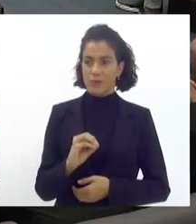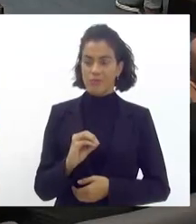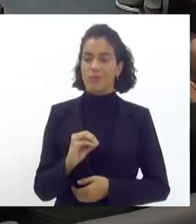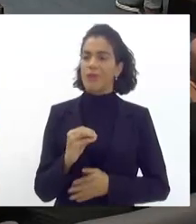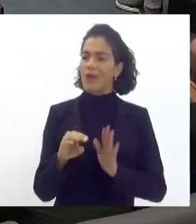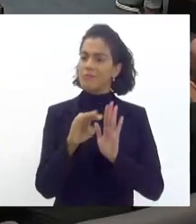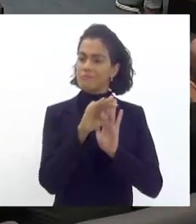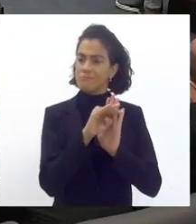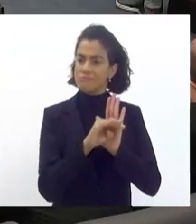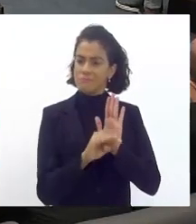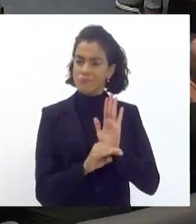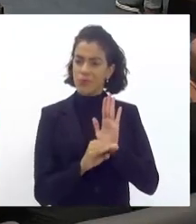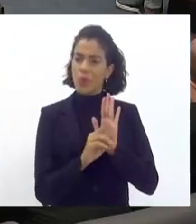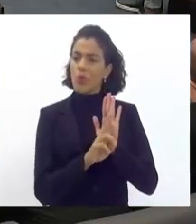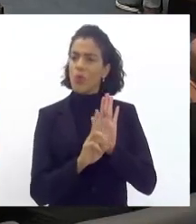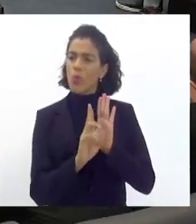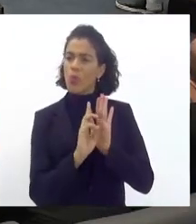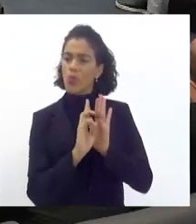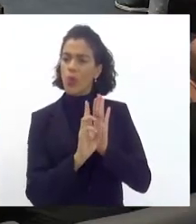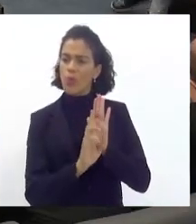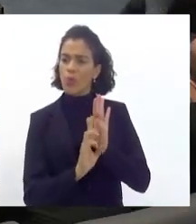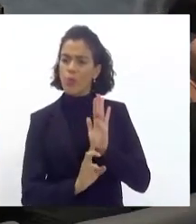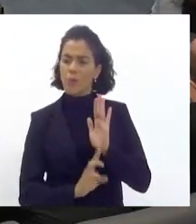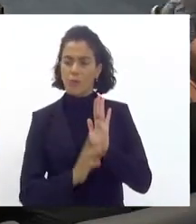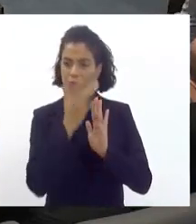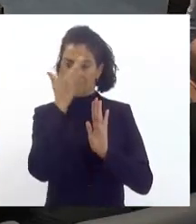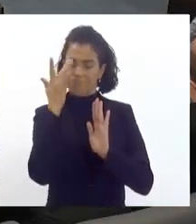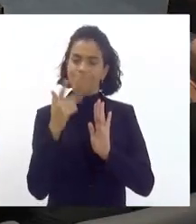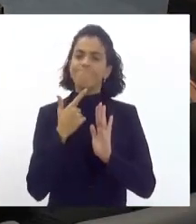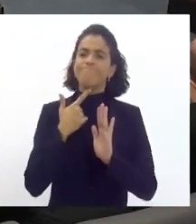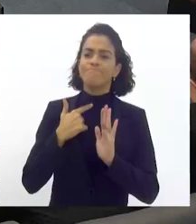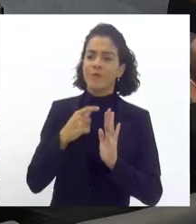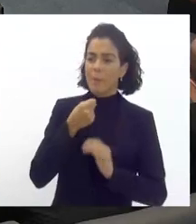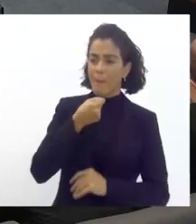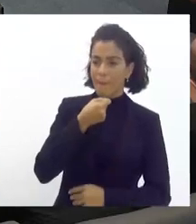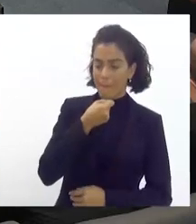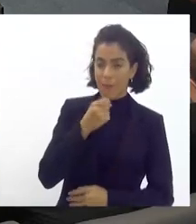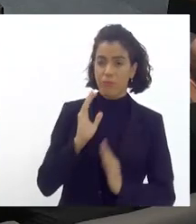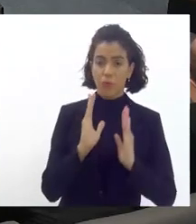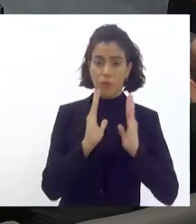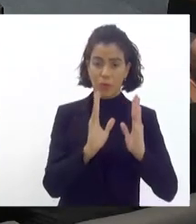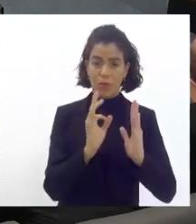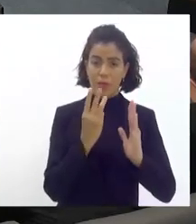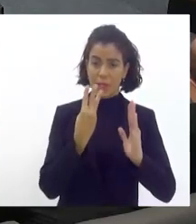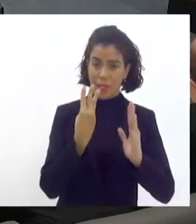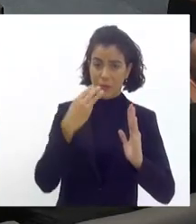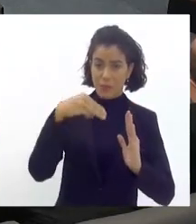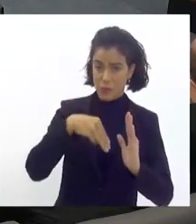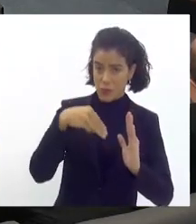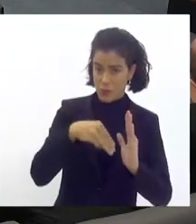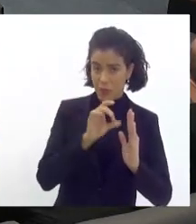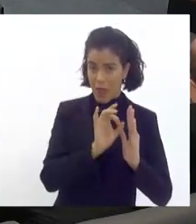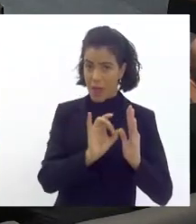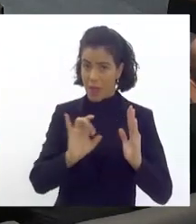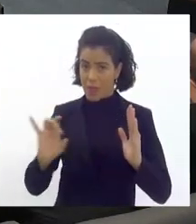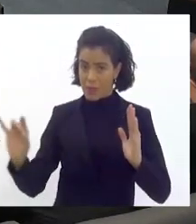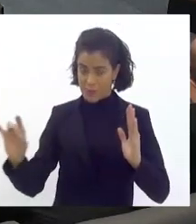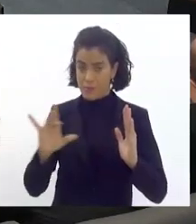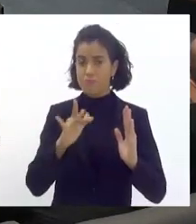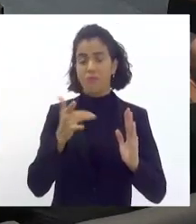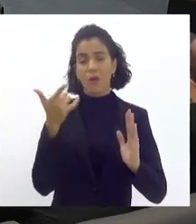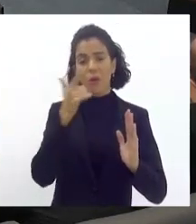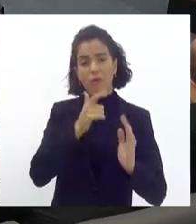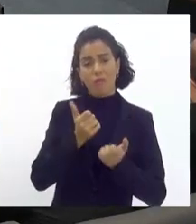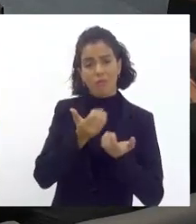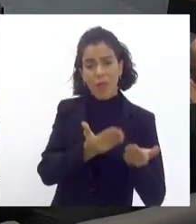com o nome dos companheiros que querem fazer uso da palavra e a gente vai tentar estabelecer um tempo de três minutos para cada companheiro para que a gente possa aqui